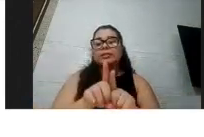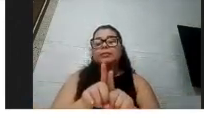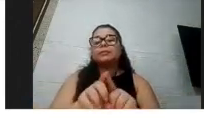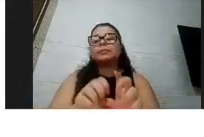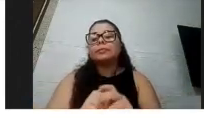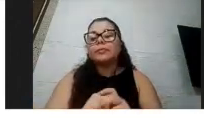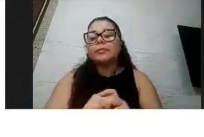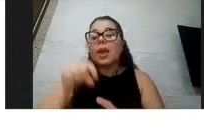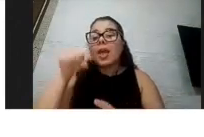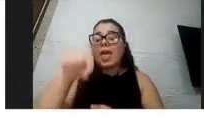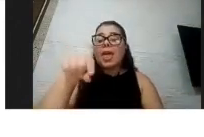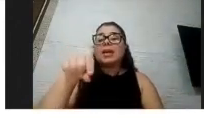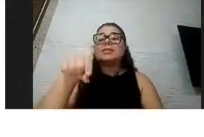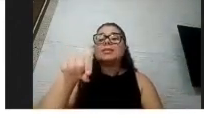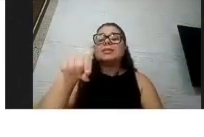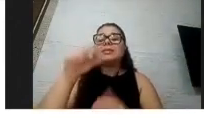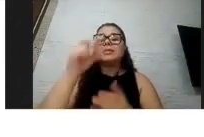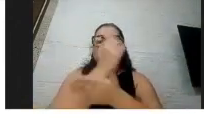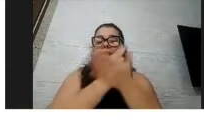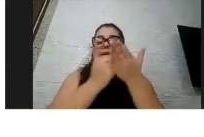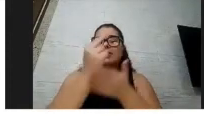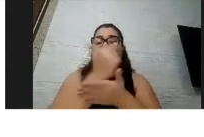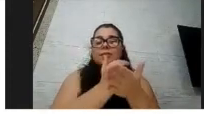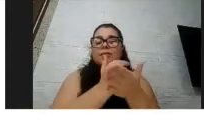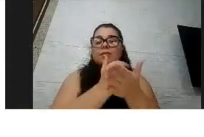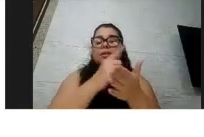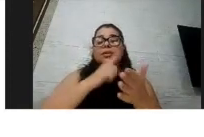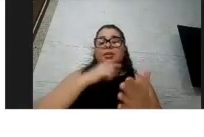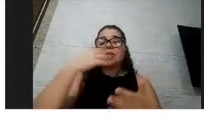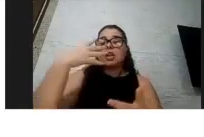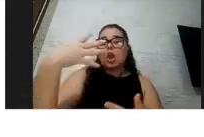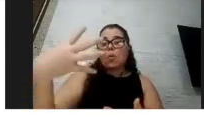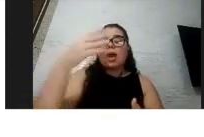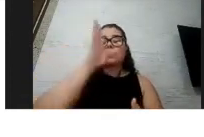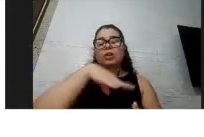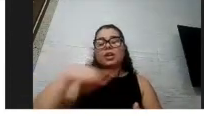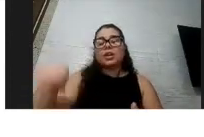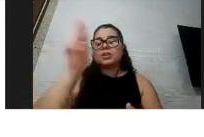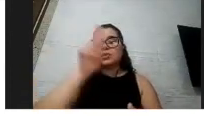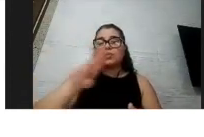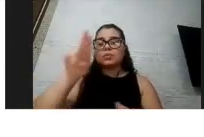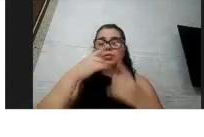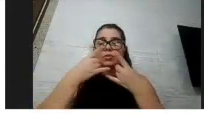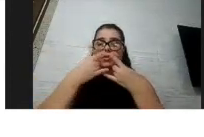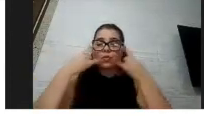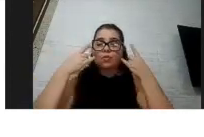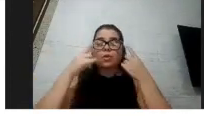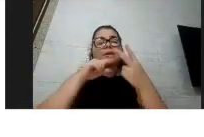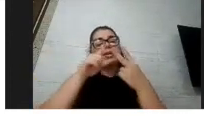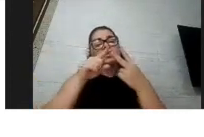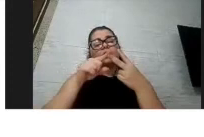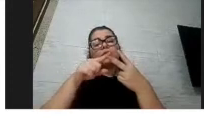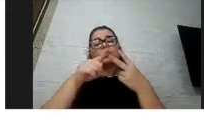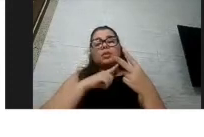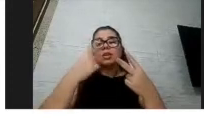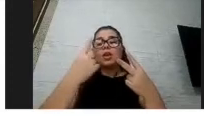tirei essas ilustrações, então, a primeira ilustração tem quatro crianças usando máscara, na segunda ilustração tem uma